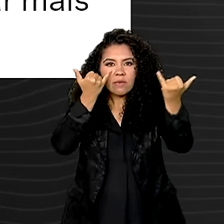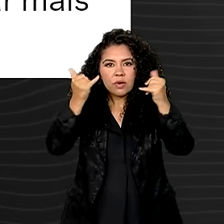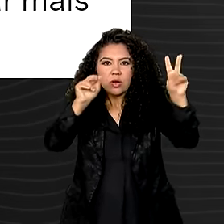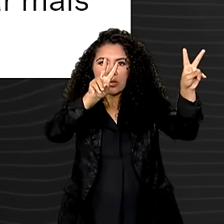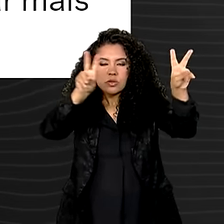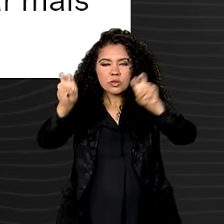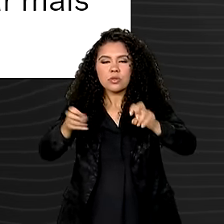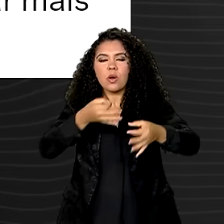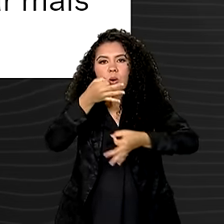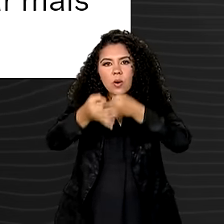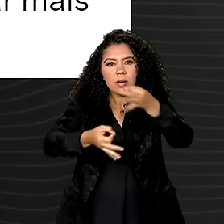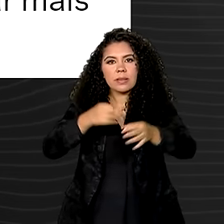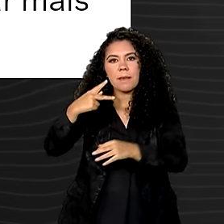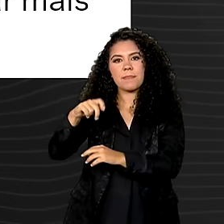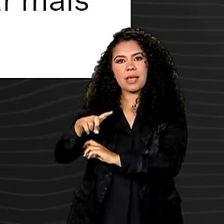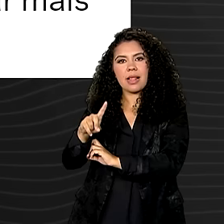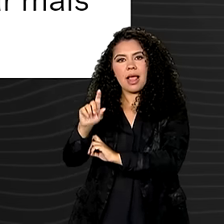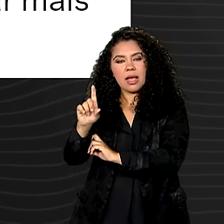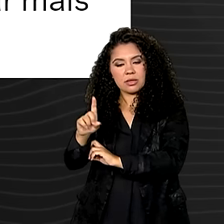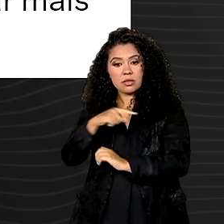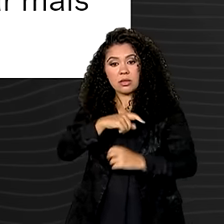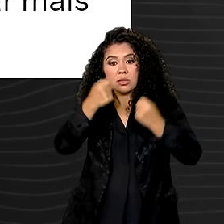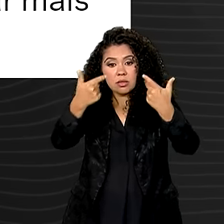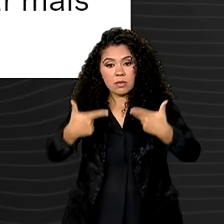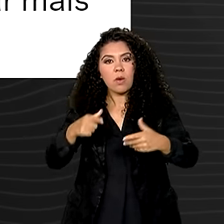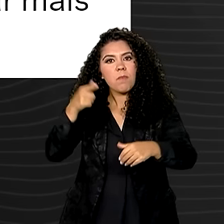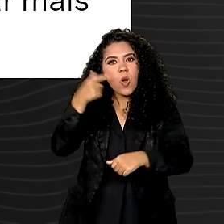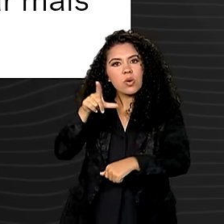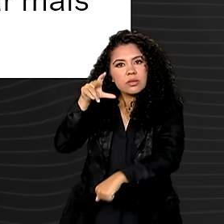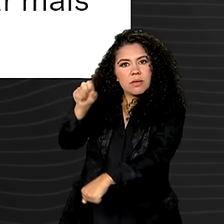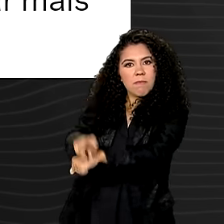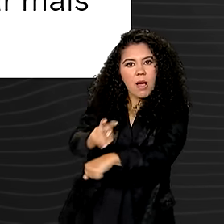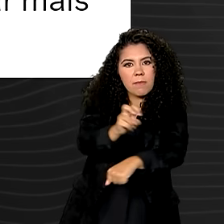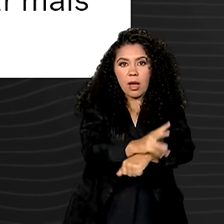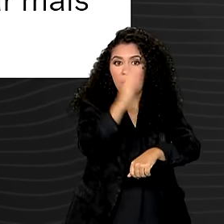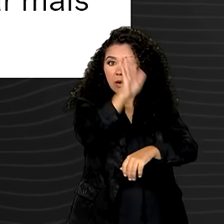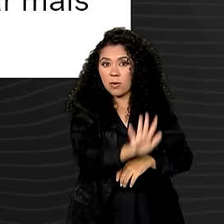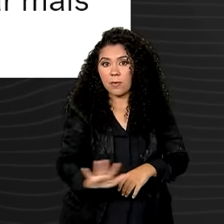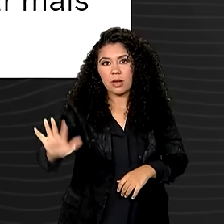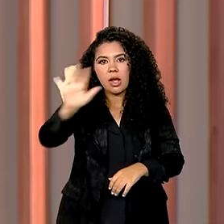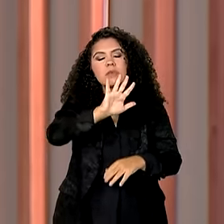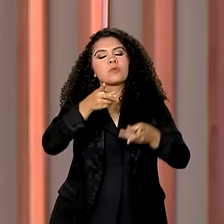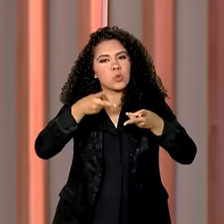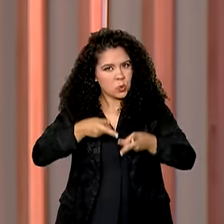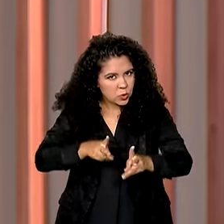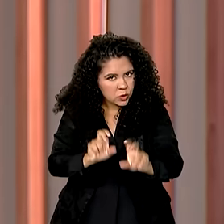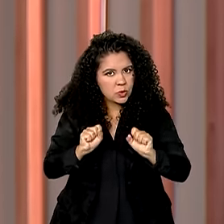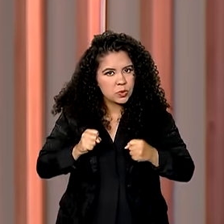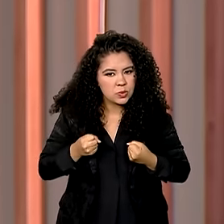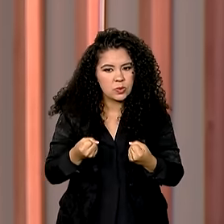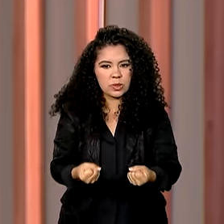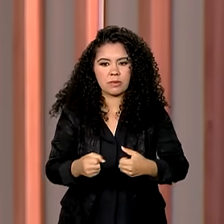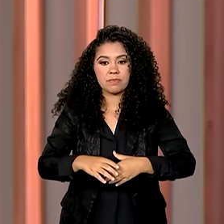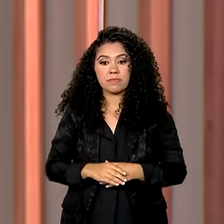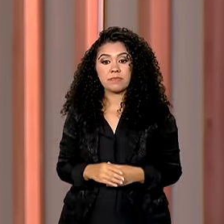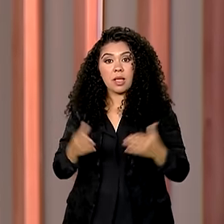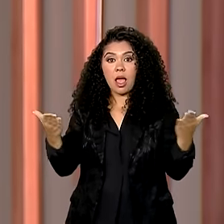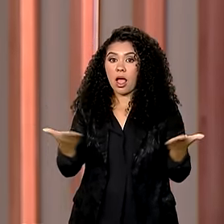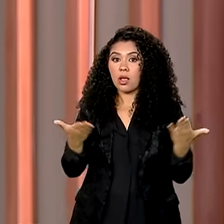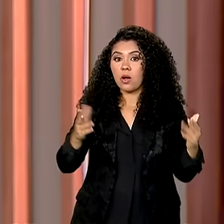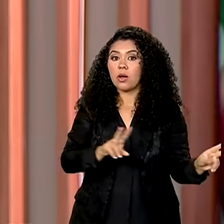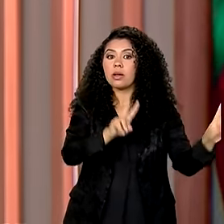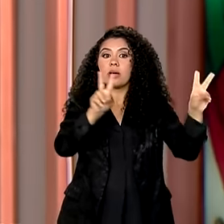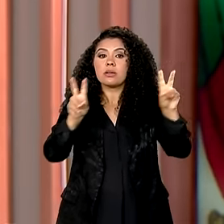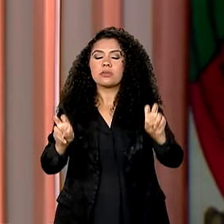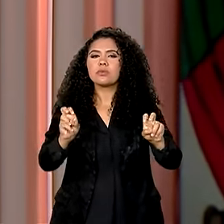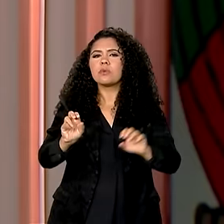e disse que o trabalho para gerar mais empregos em todo o país continua. Vamos falar agora da